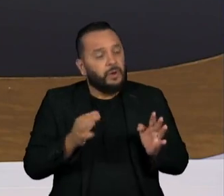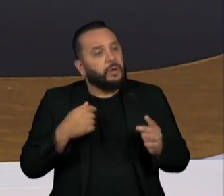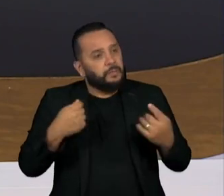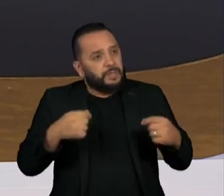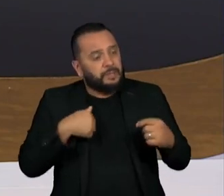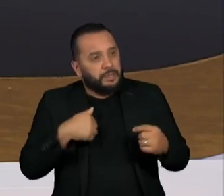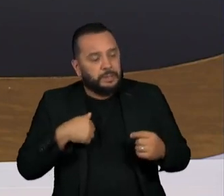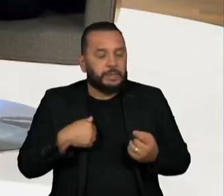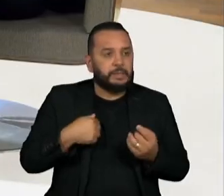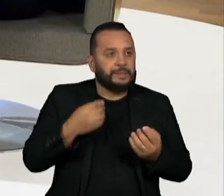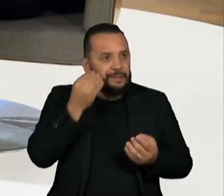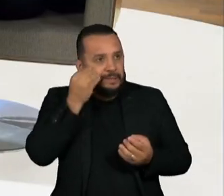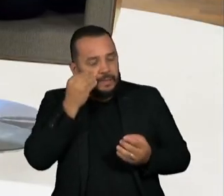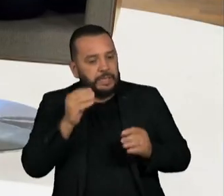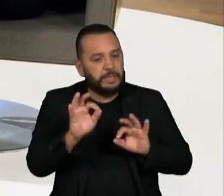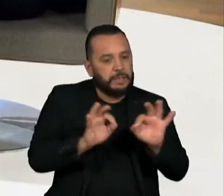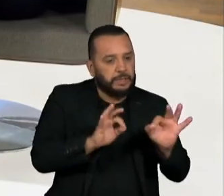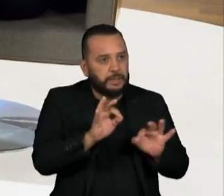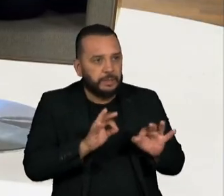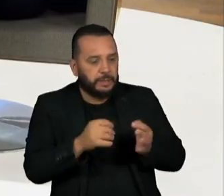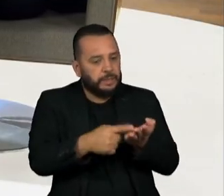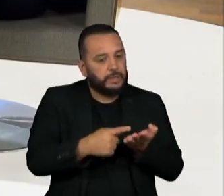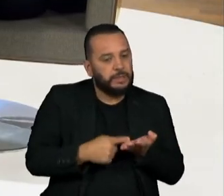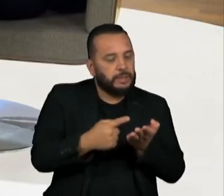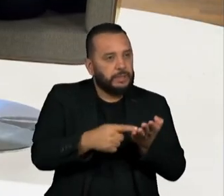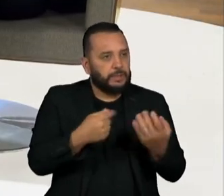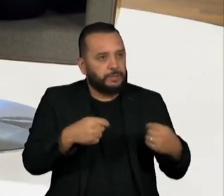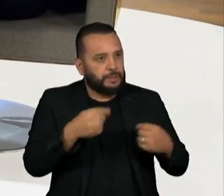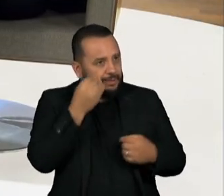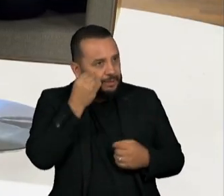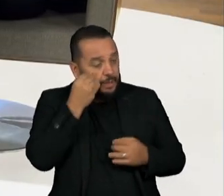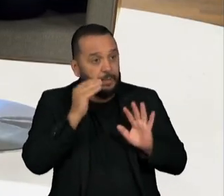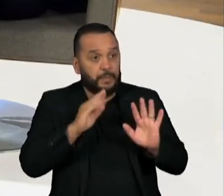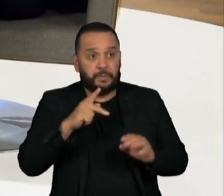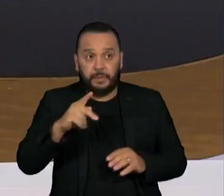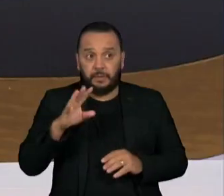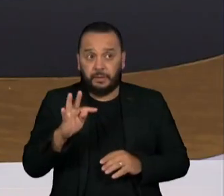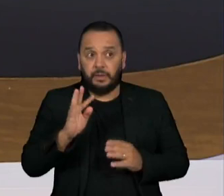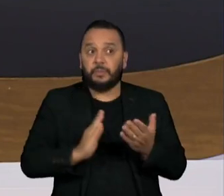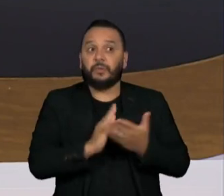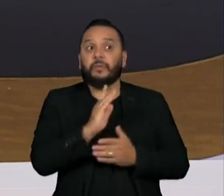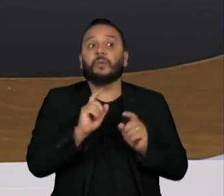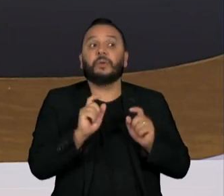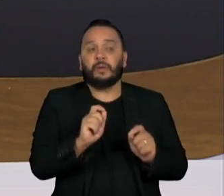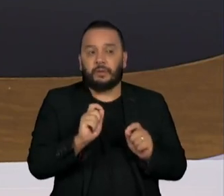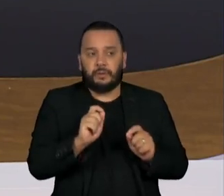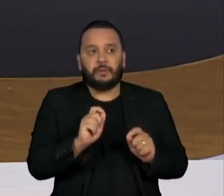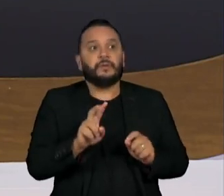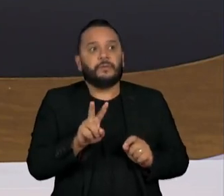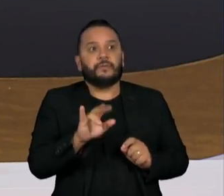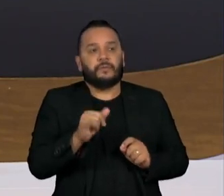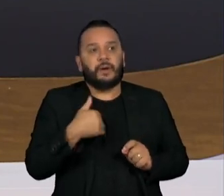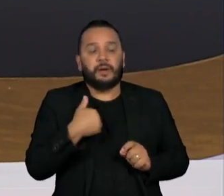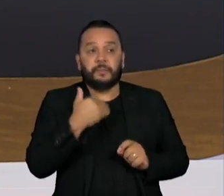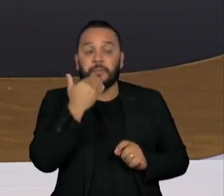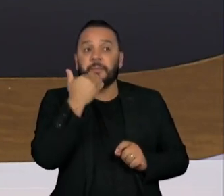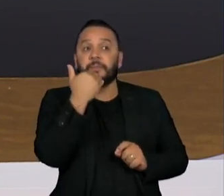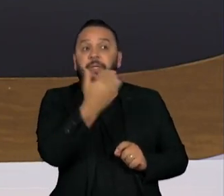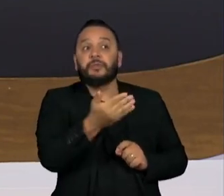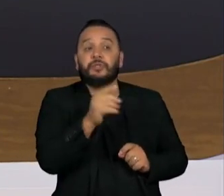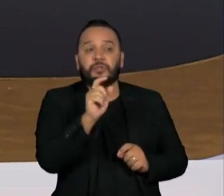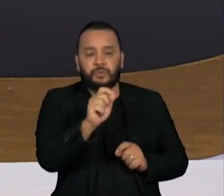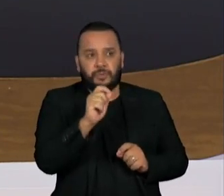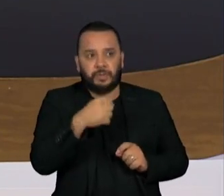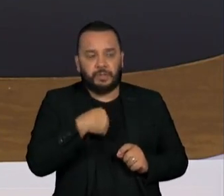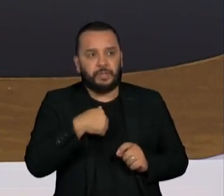convergência. Mas o PT aprovou no fim da reunião uma ideia de que vai apresentar um pedido de convocação,